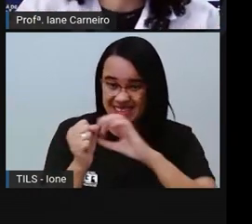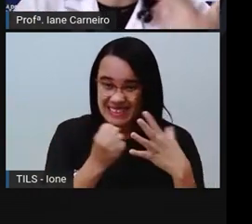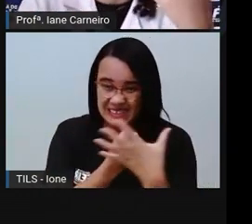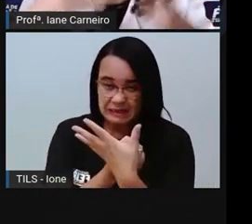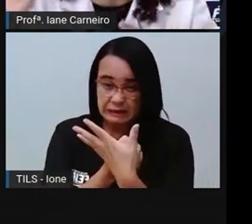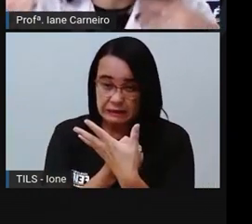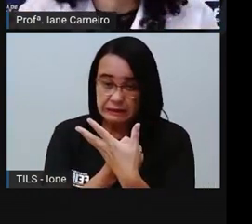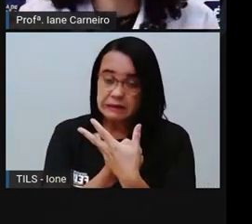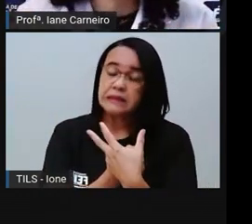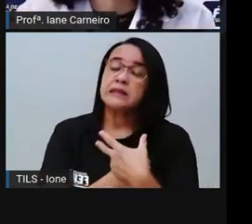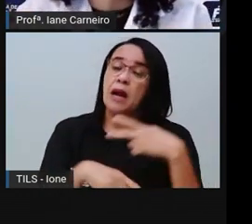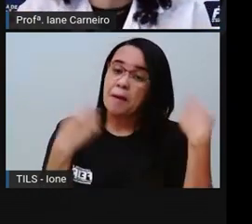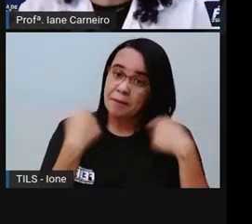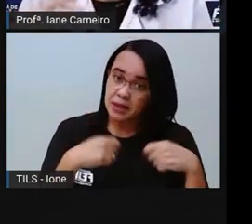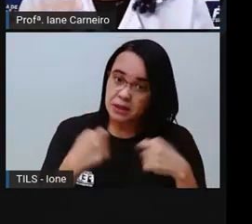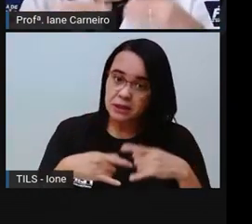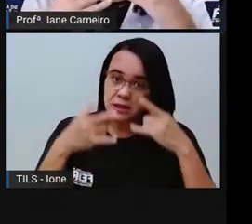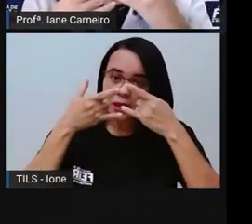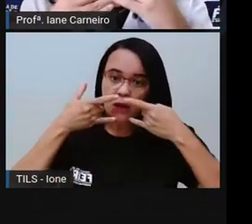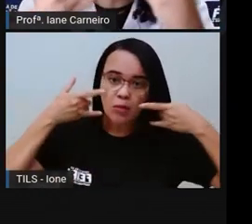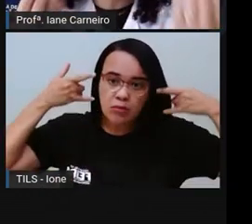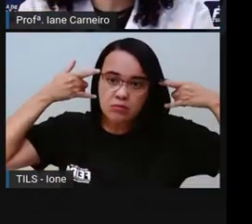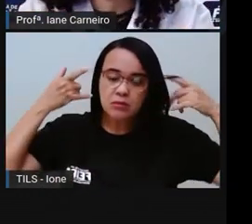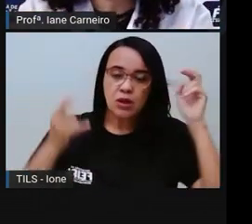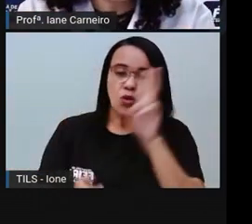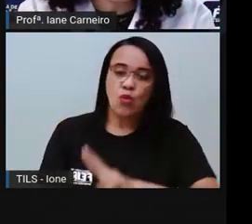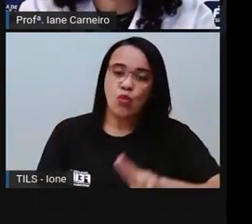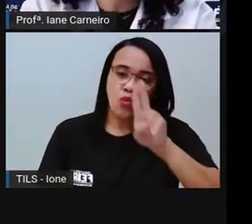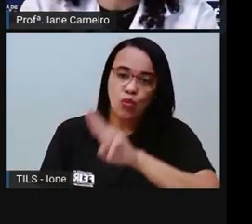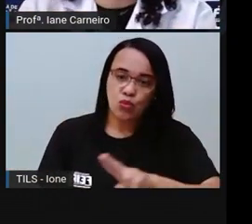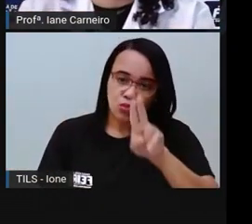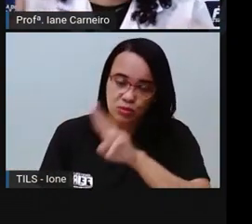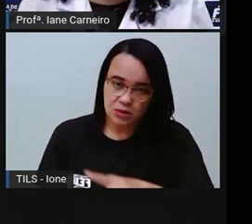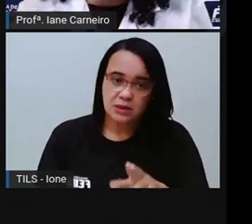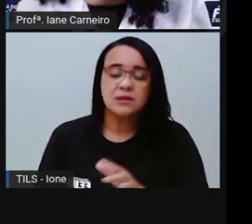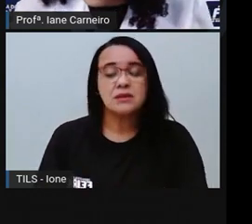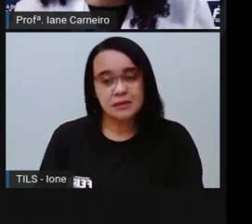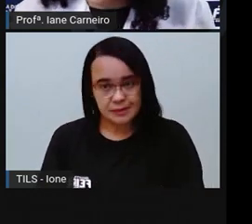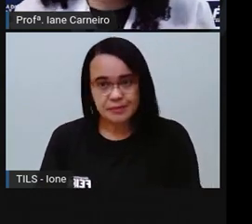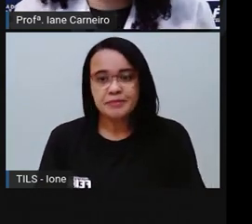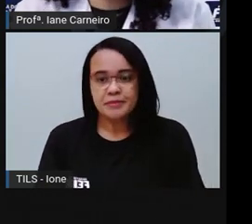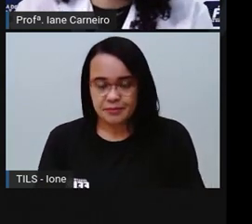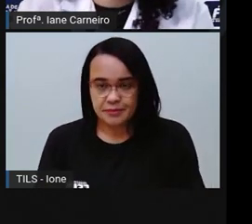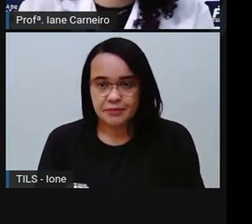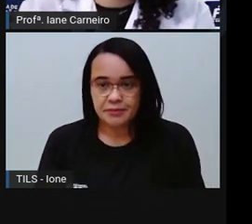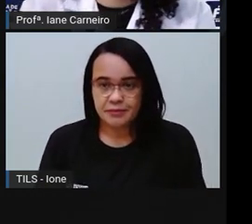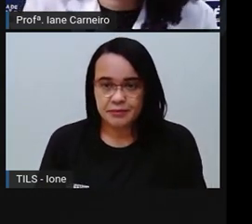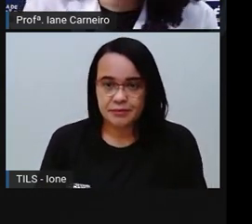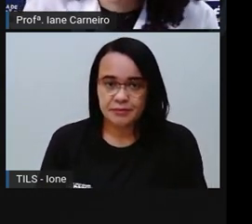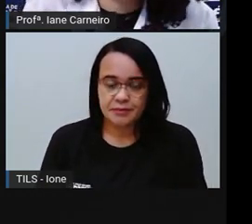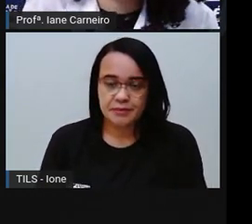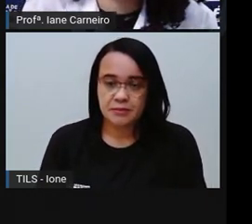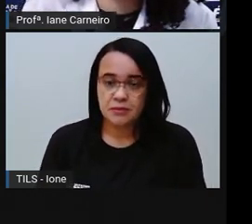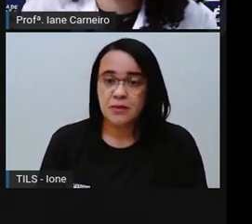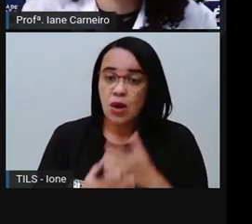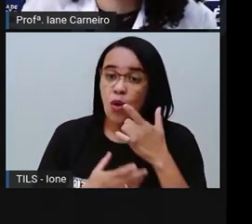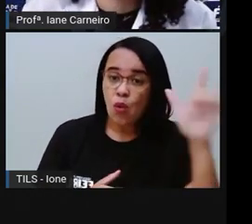todo sem máscara, nem conversando, né? Por conta do vírus, né? Vamos ver outro espaço, ó.